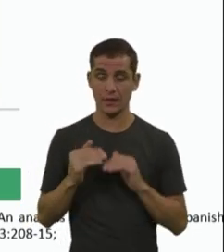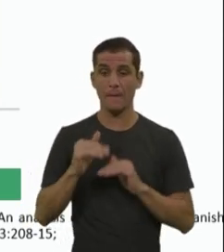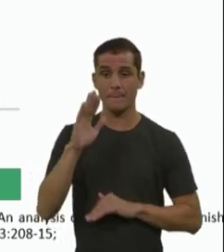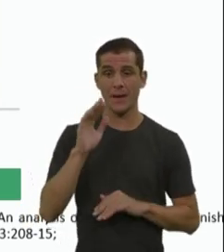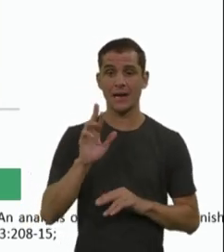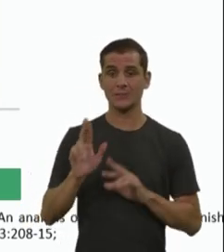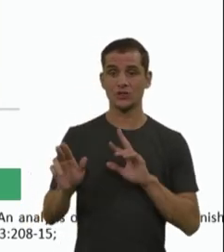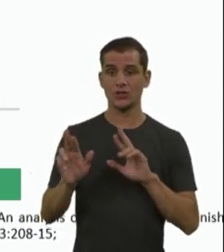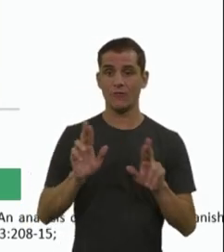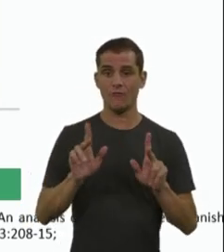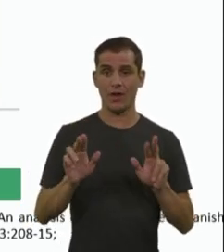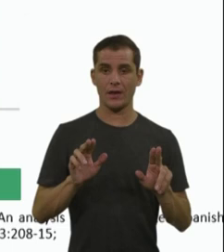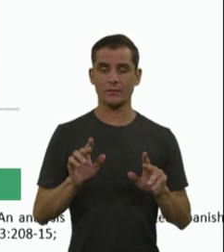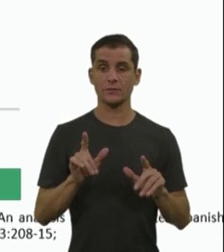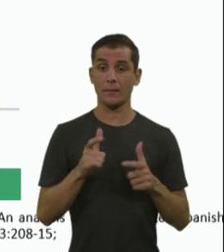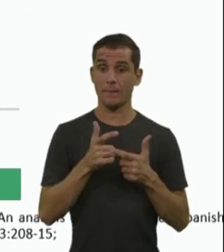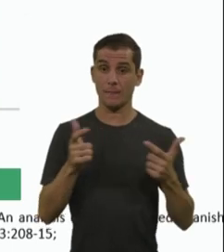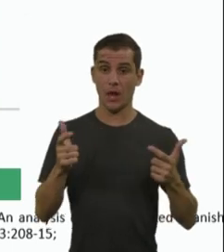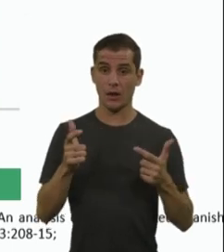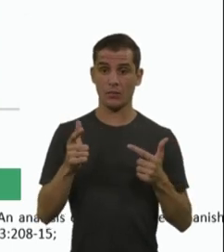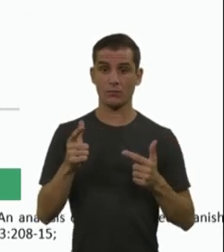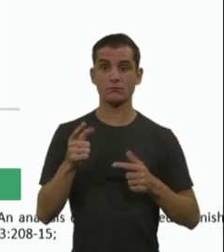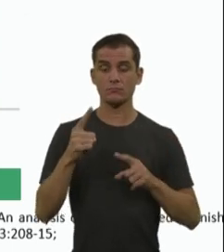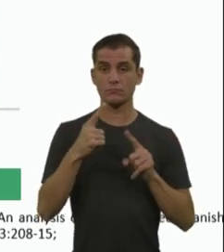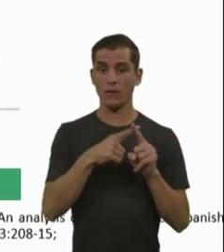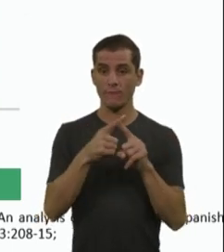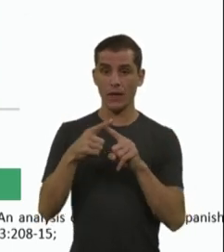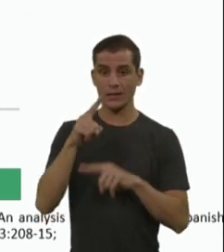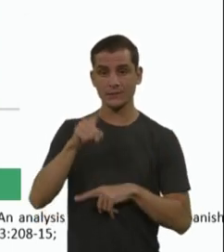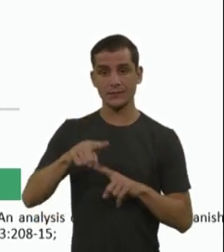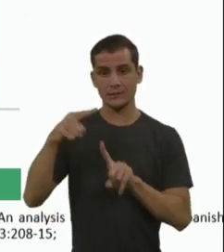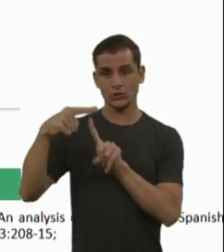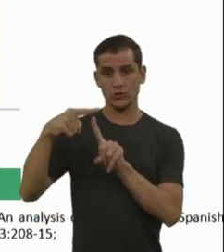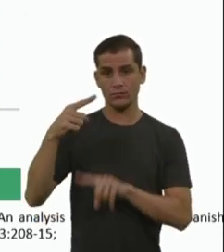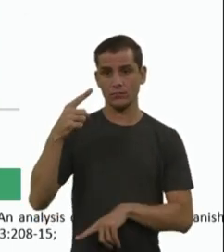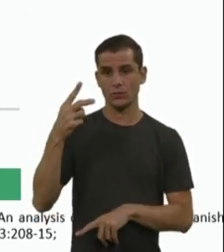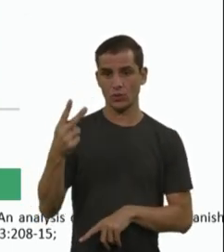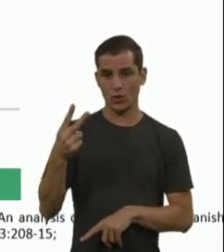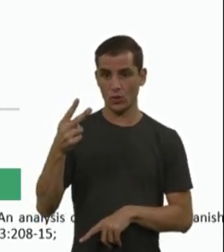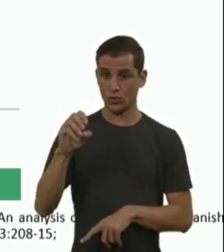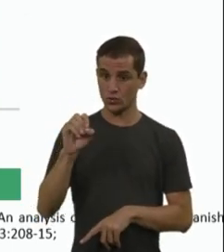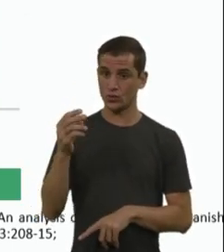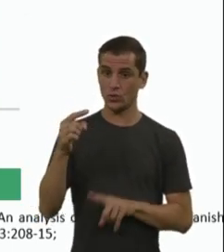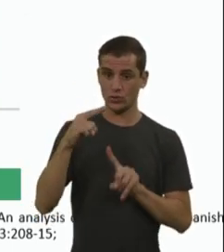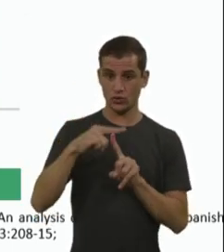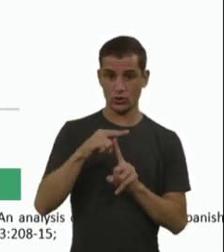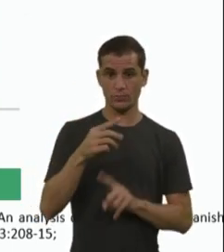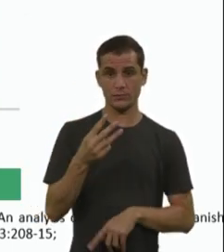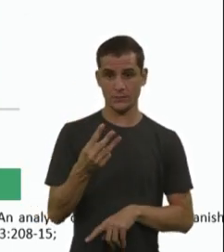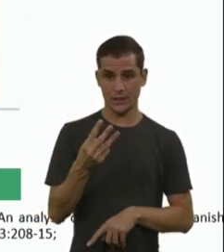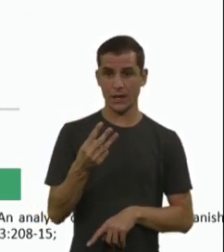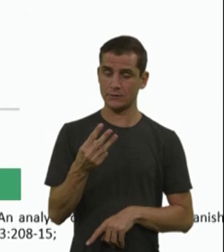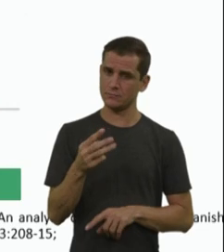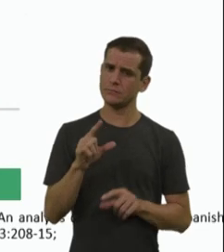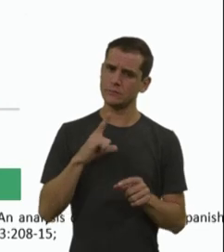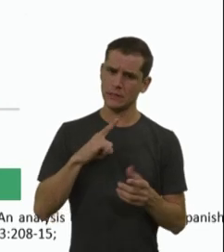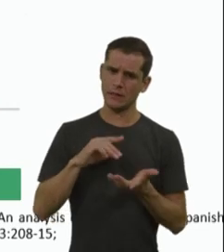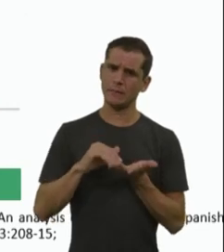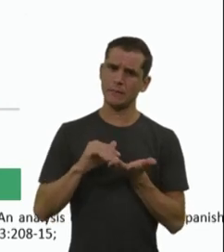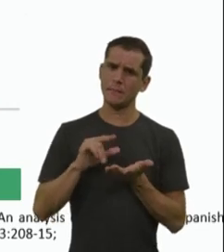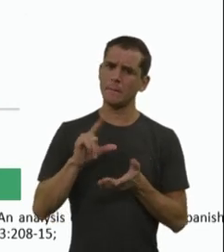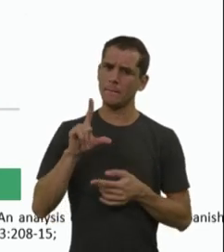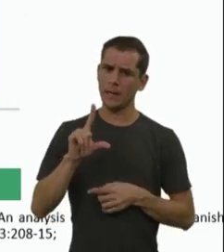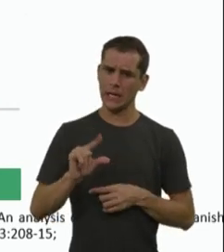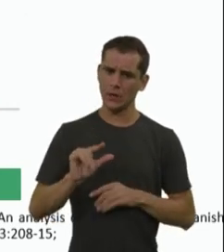das vezes ele vai ser um AMI tipo 2, mas ele pode ser um AMI tipo 3 e pode numa menor chance também vir a ser